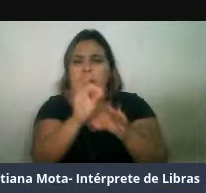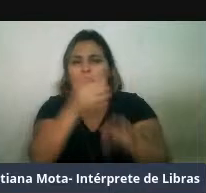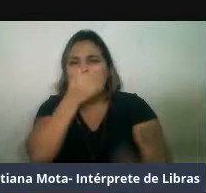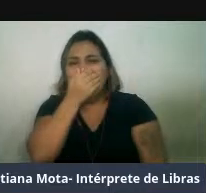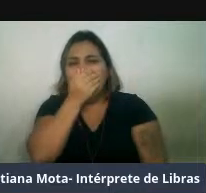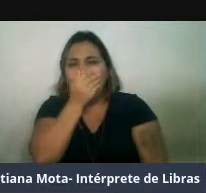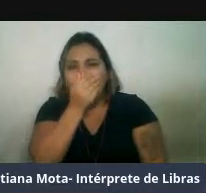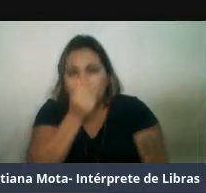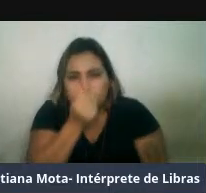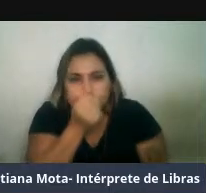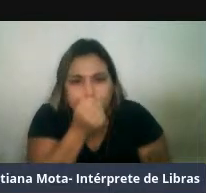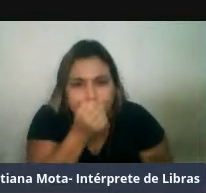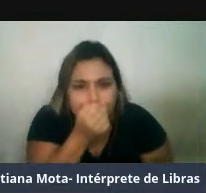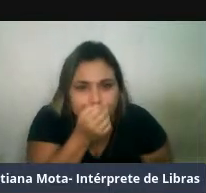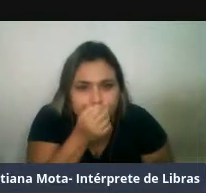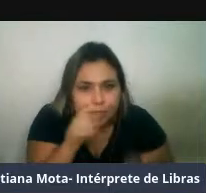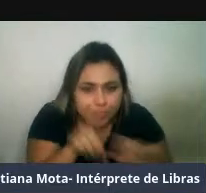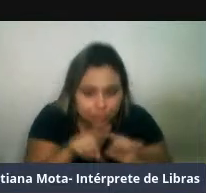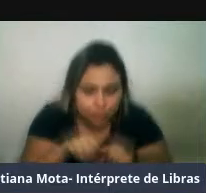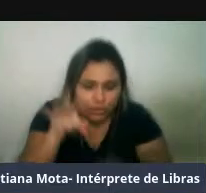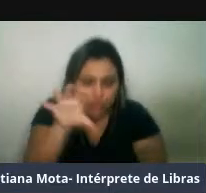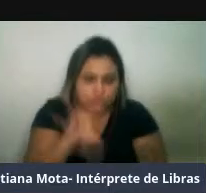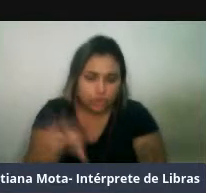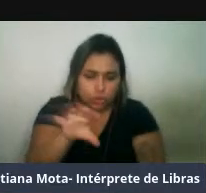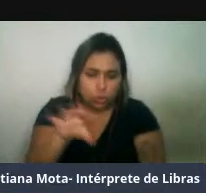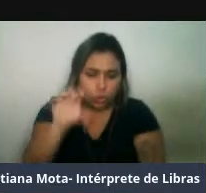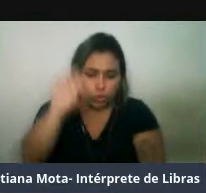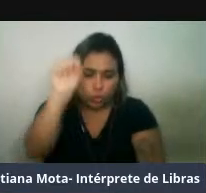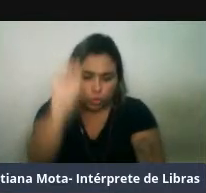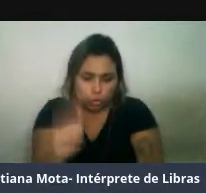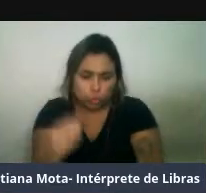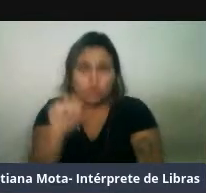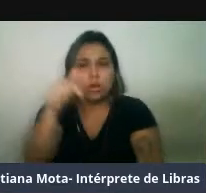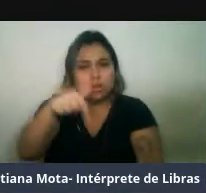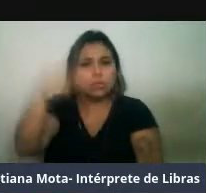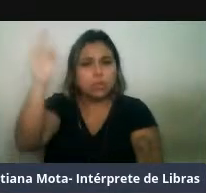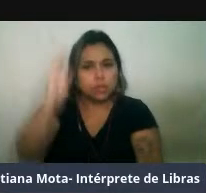mais ao sul do Brasil, né, então áreas com temperaturas baixas.